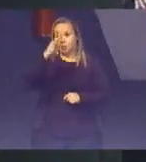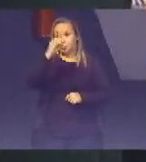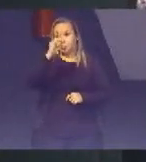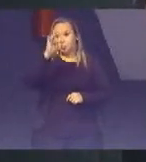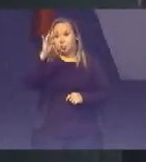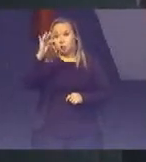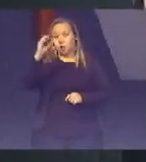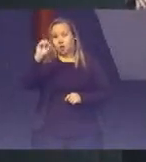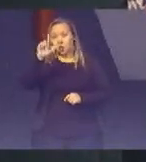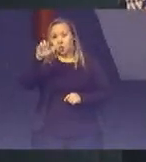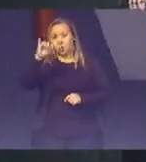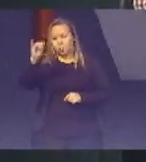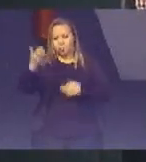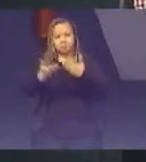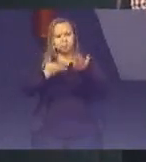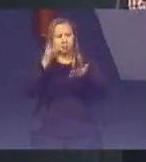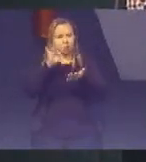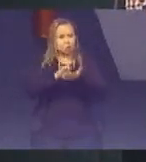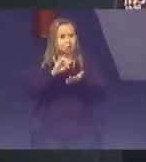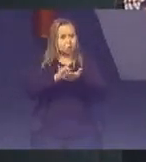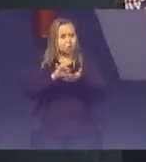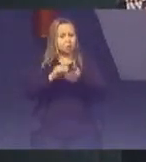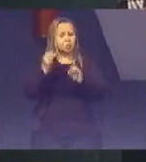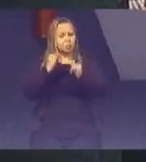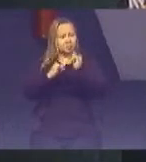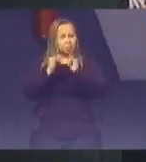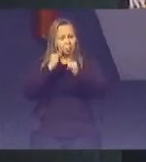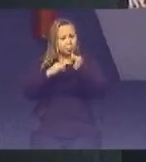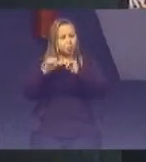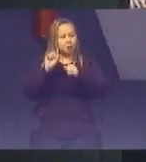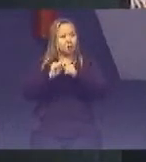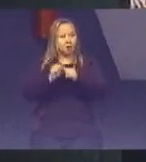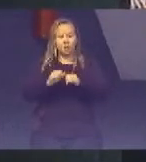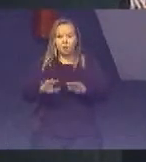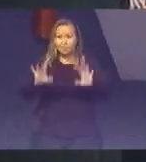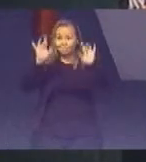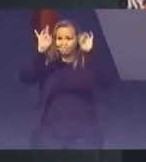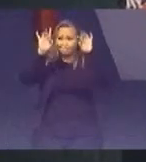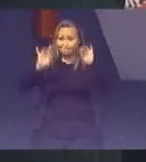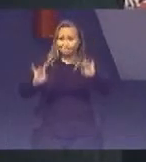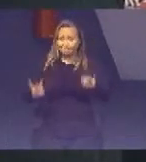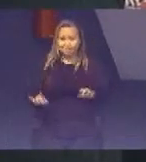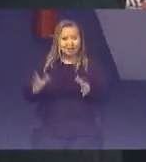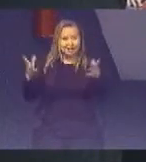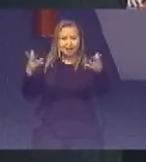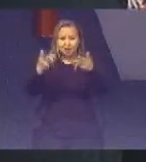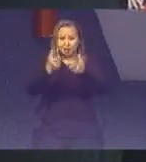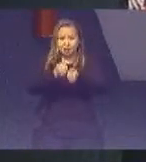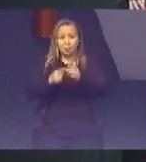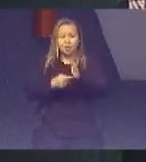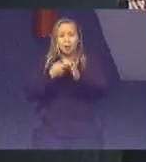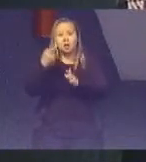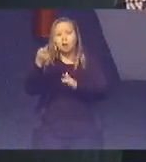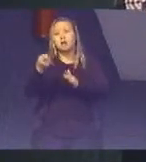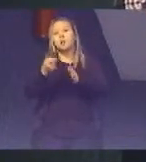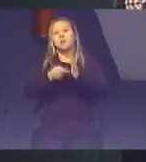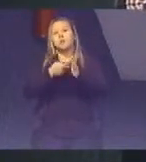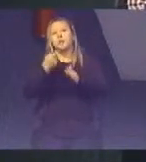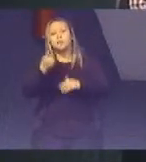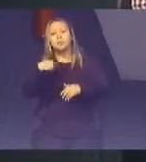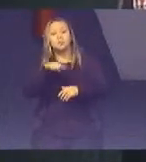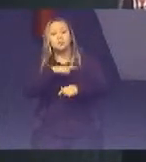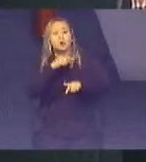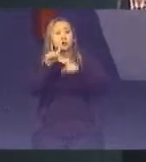Nós realizamos Esses laboratórios E foi Sensacional A experiência Foi a primeira vez Que nós